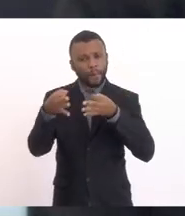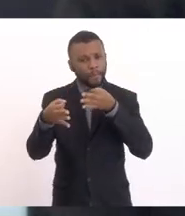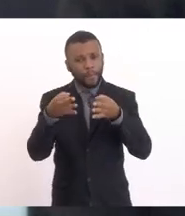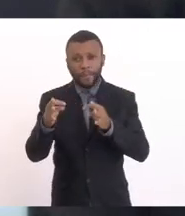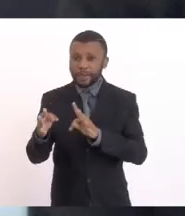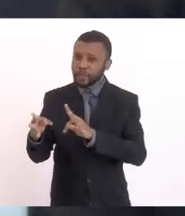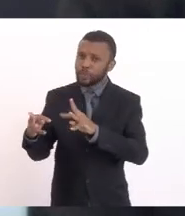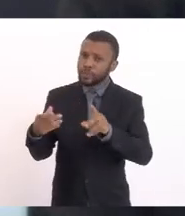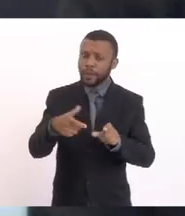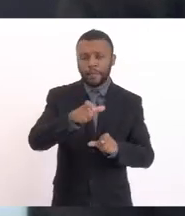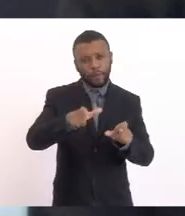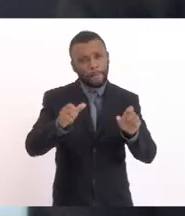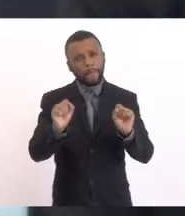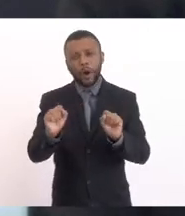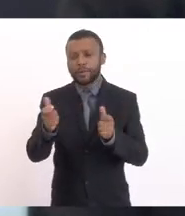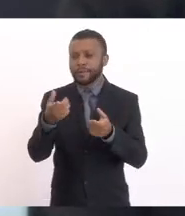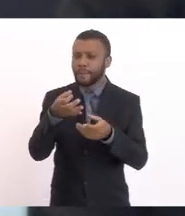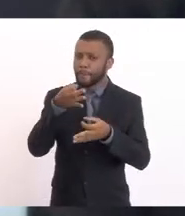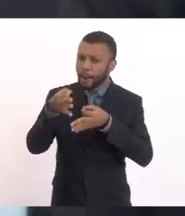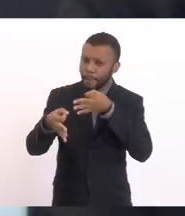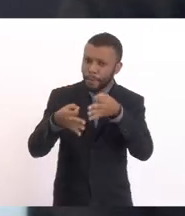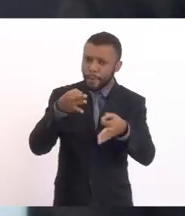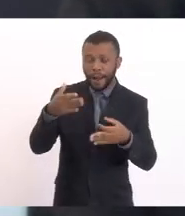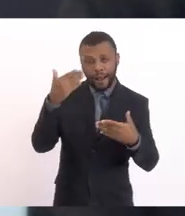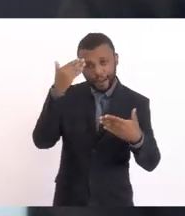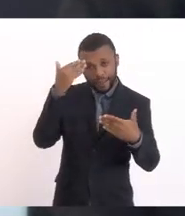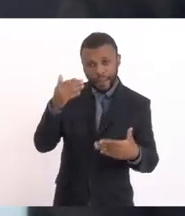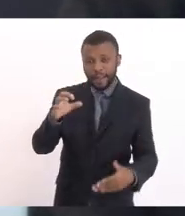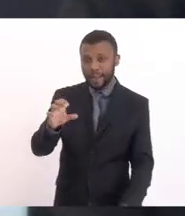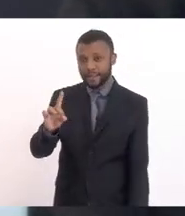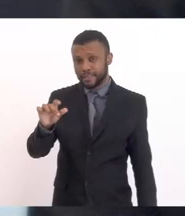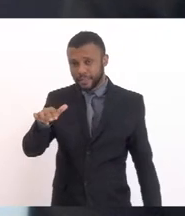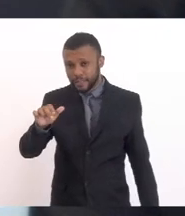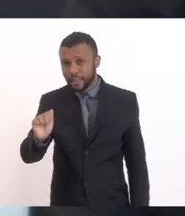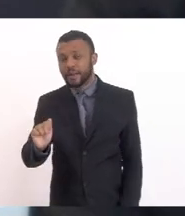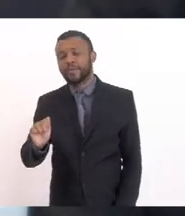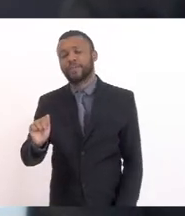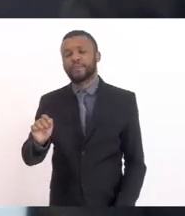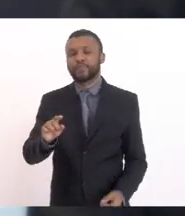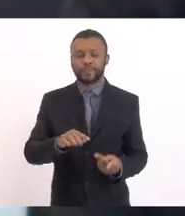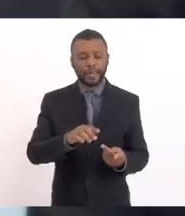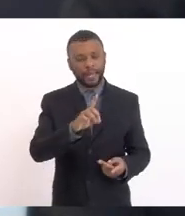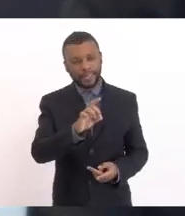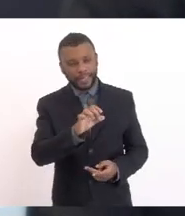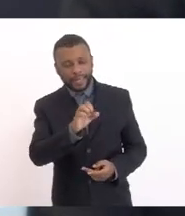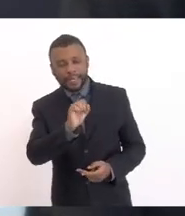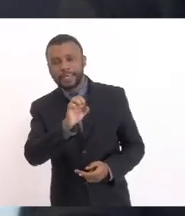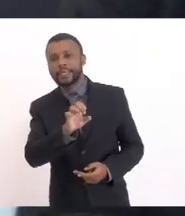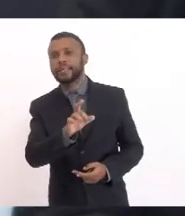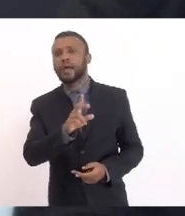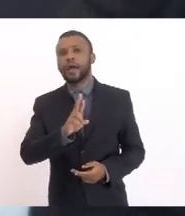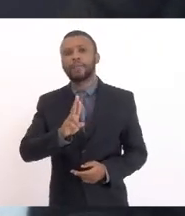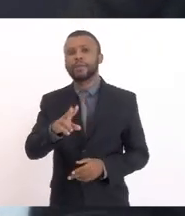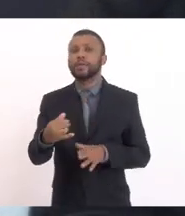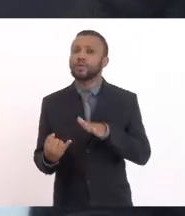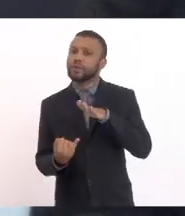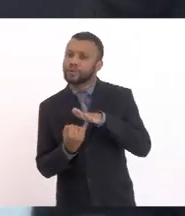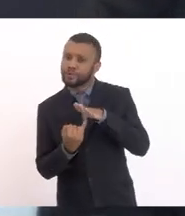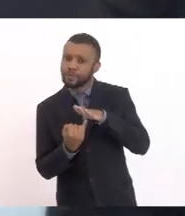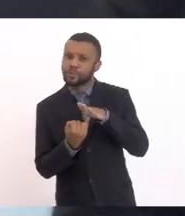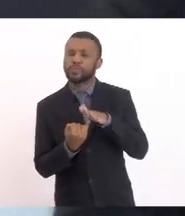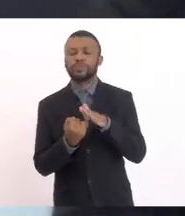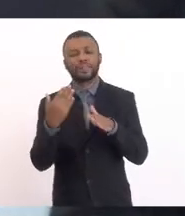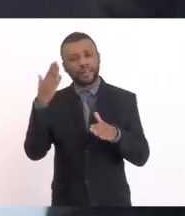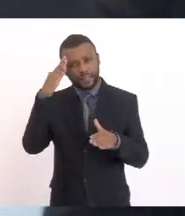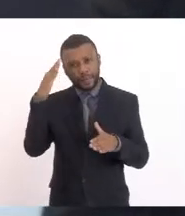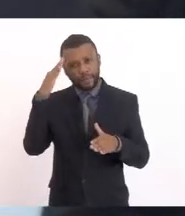Possam falar Agradecer A Edna A Deise Perdão Representando a Enéa Sabendo que o